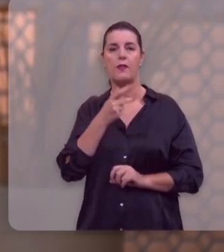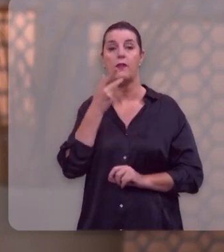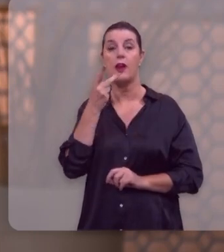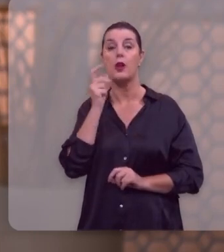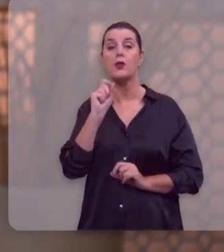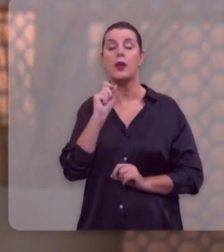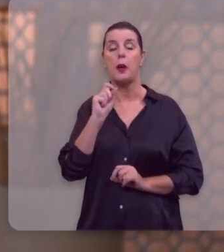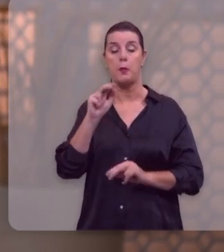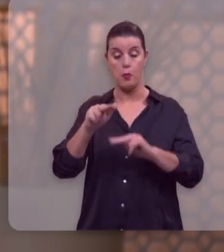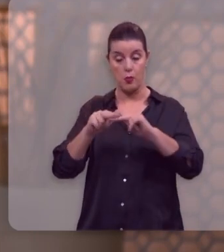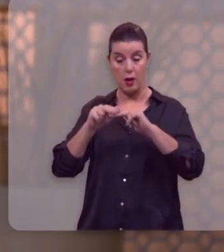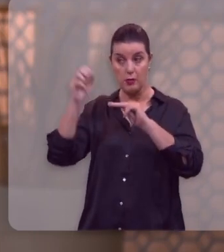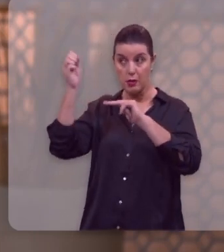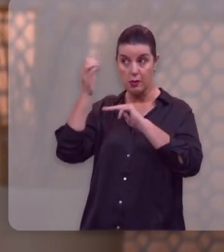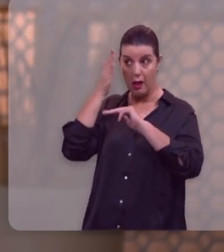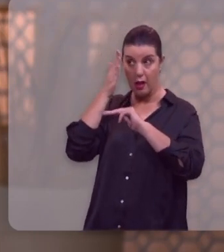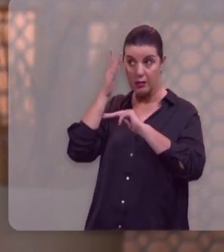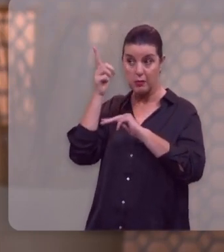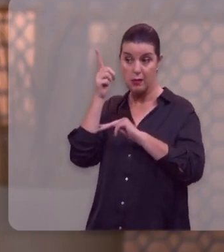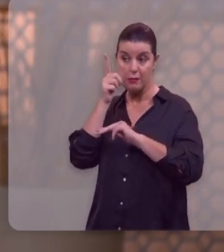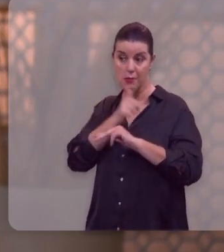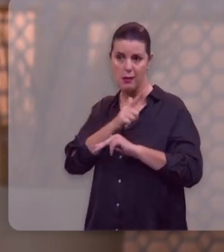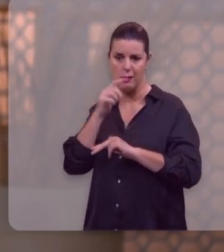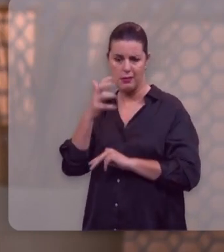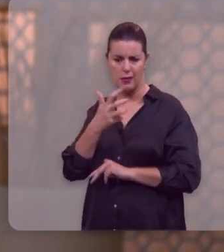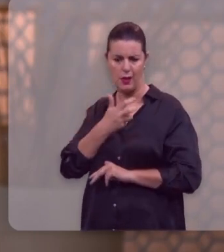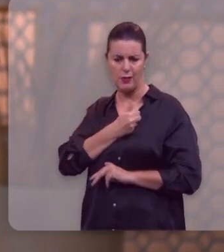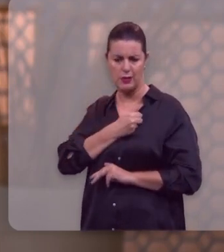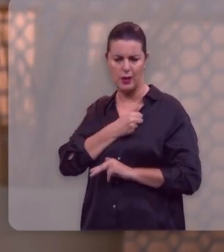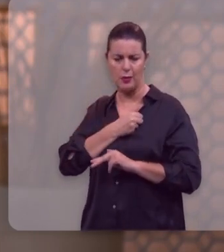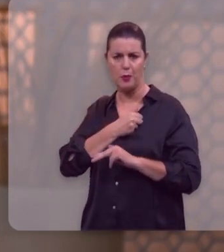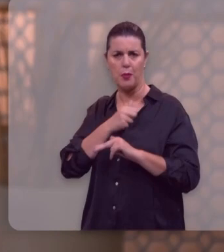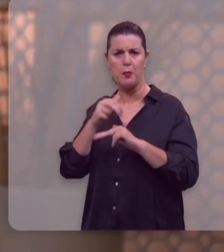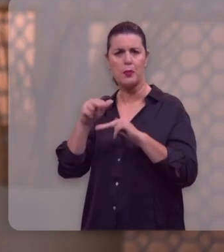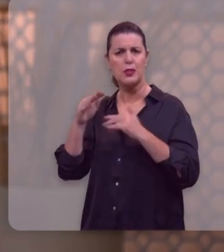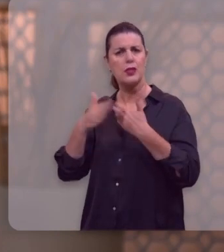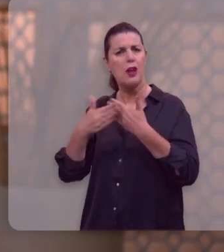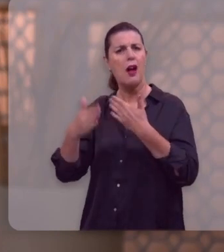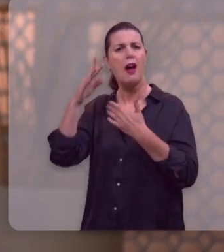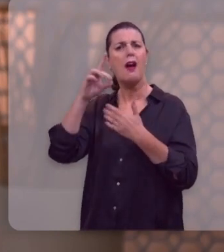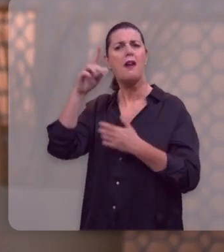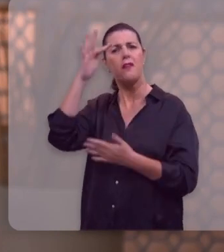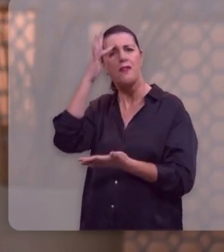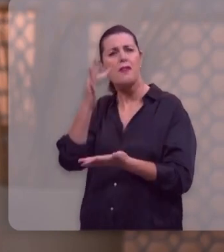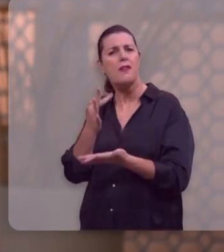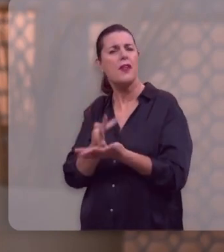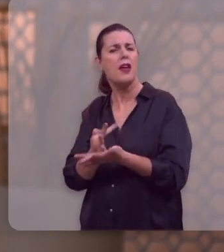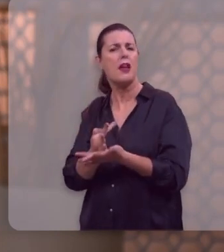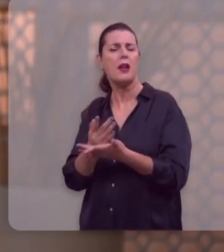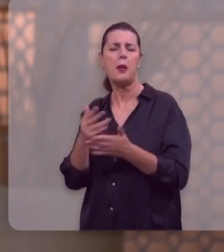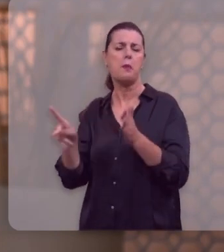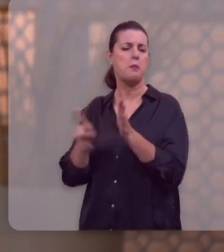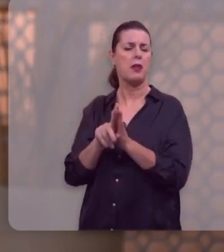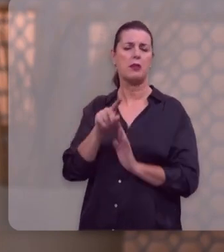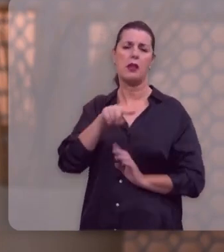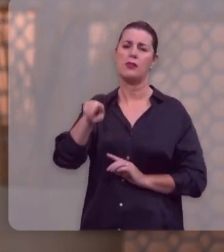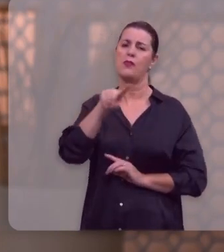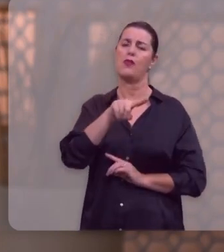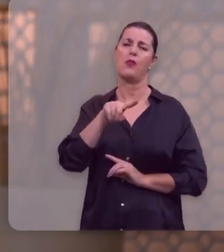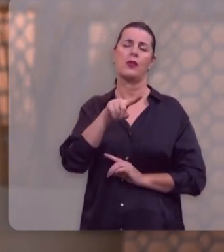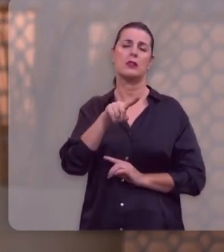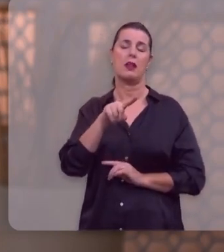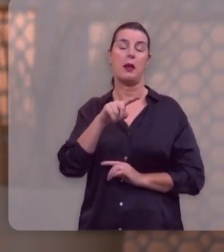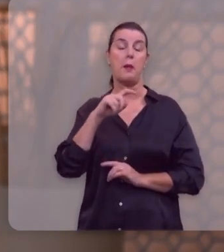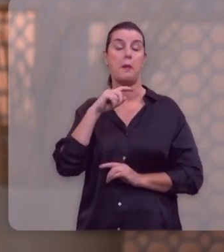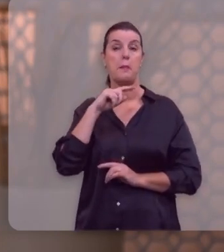sois salvos, mediante a fé. Isso não vem de vós, é dom de Deus, não de obras, para